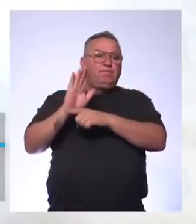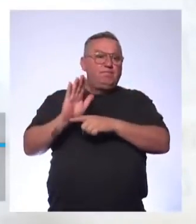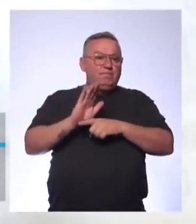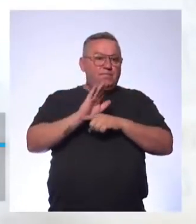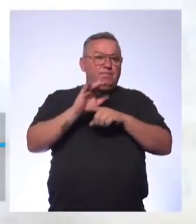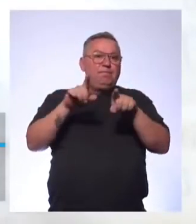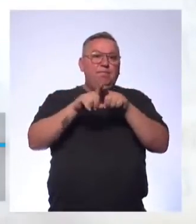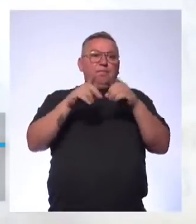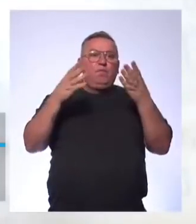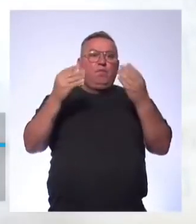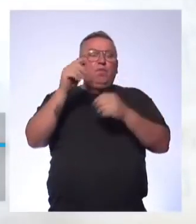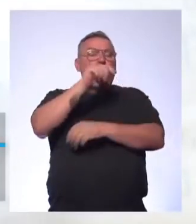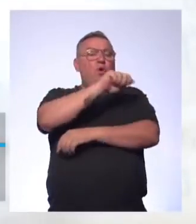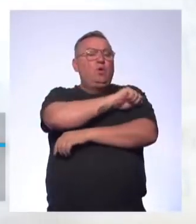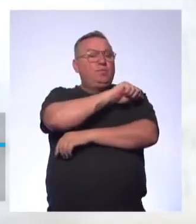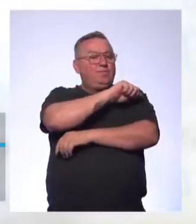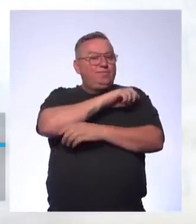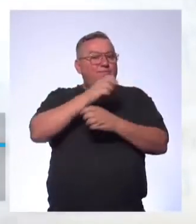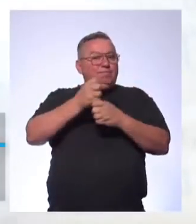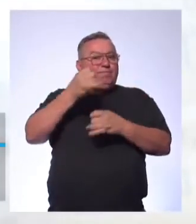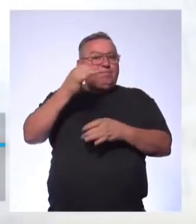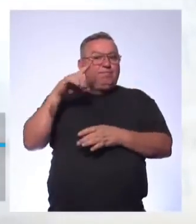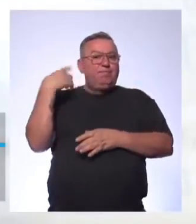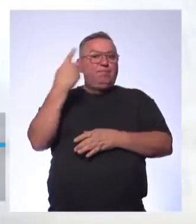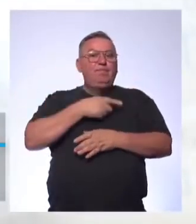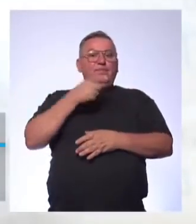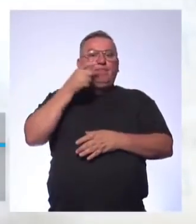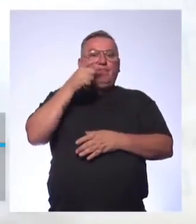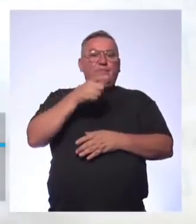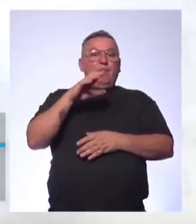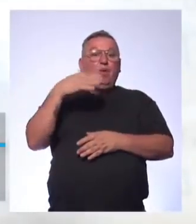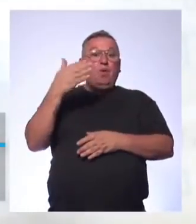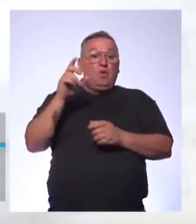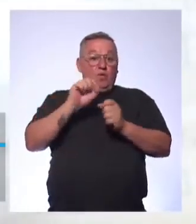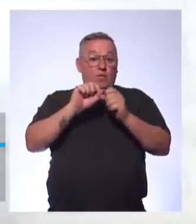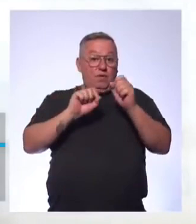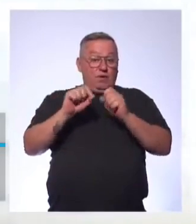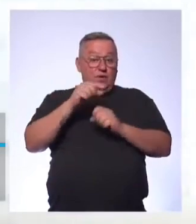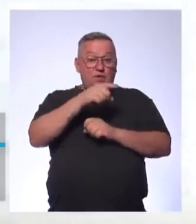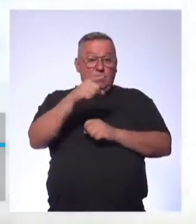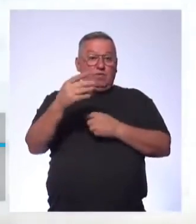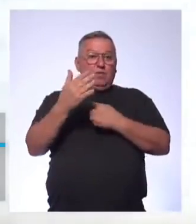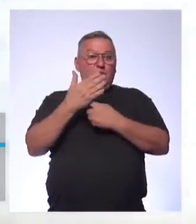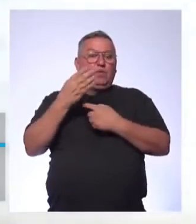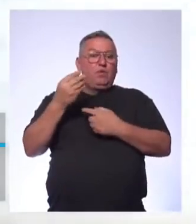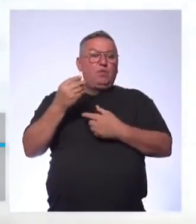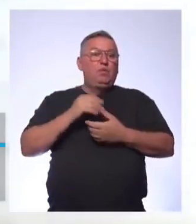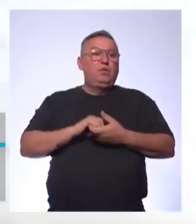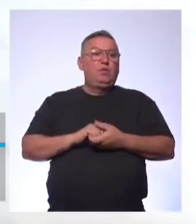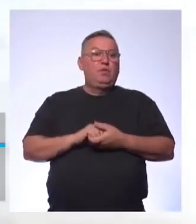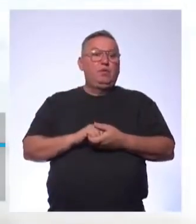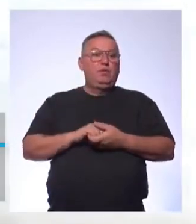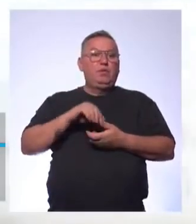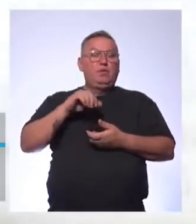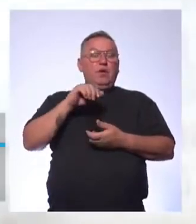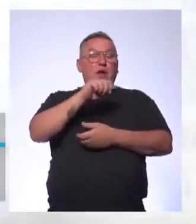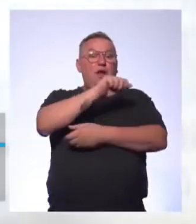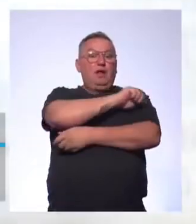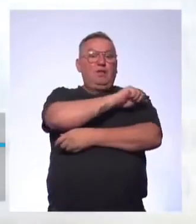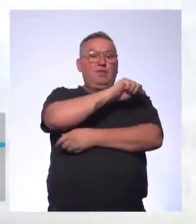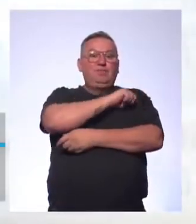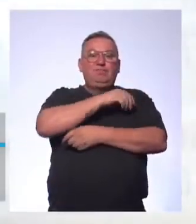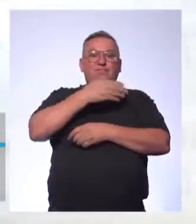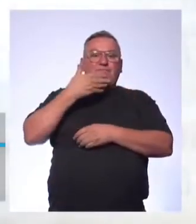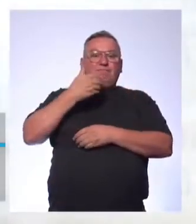É muito aluno no chat Para a gente ficar vendo E quando vocês fazem isso Vocês nos ajudam muito Alunos Cada dia